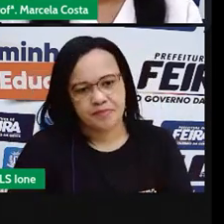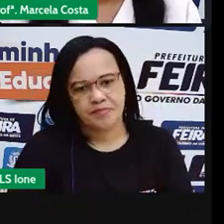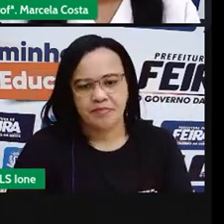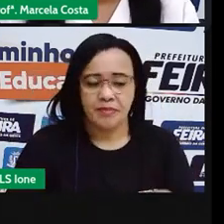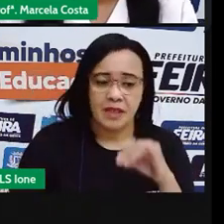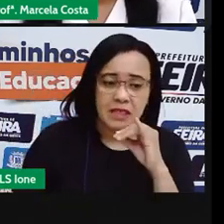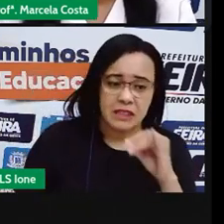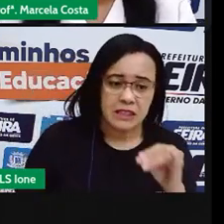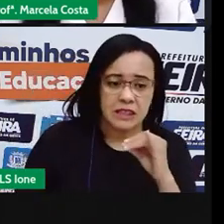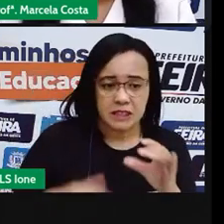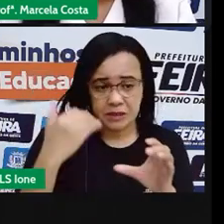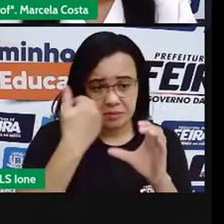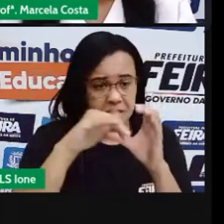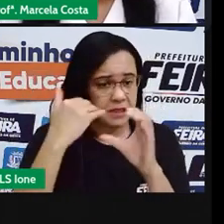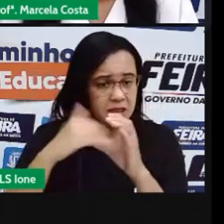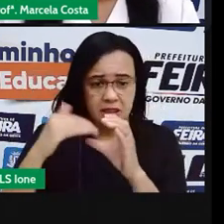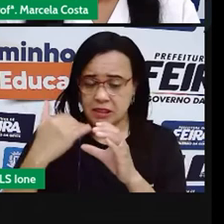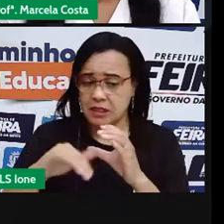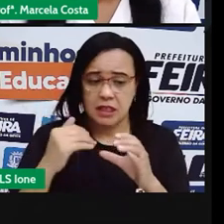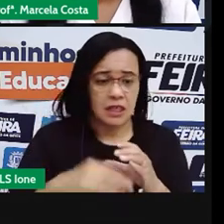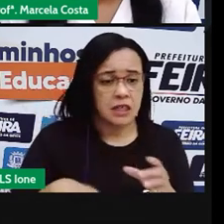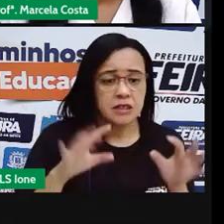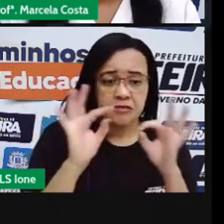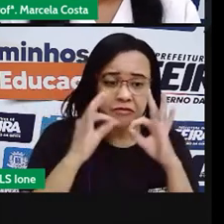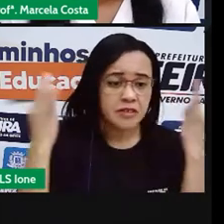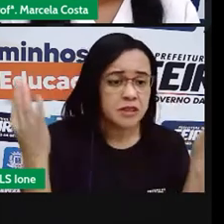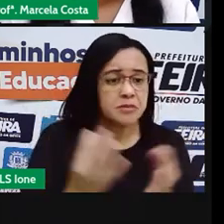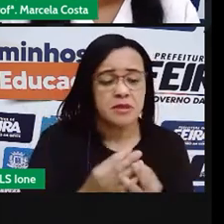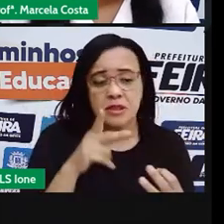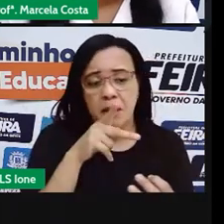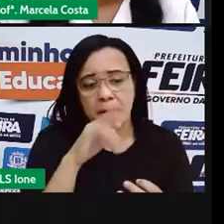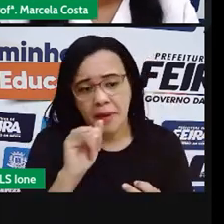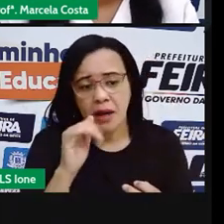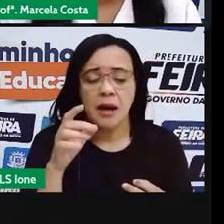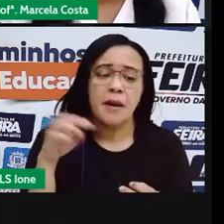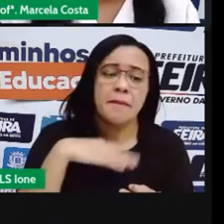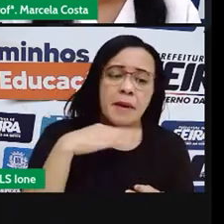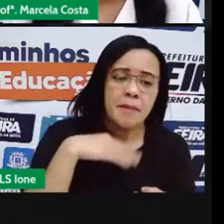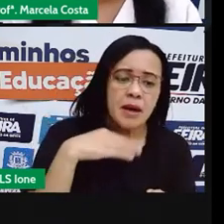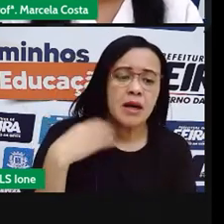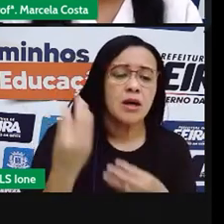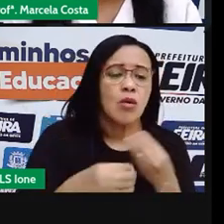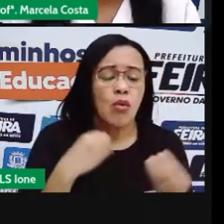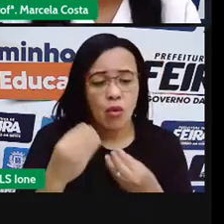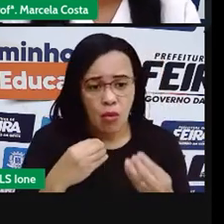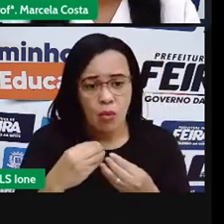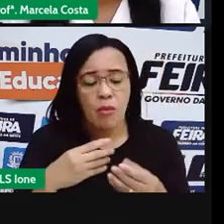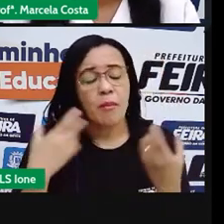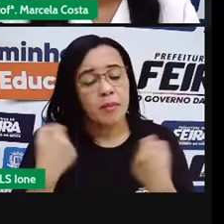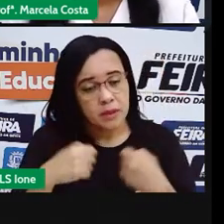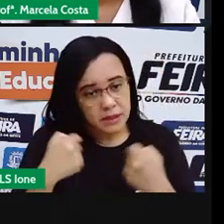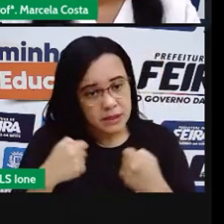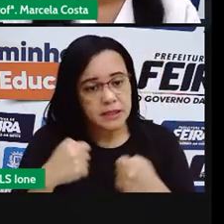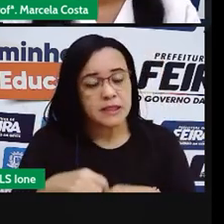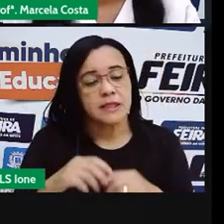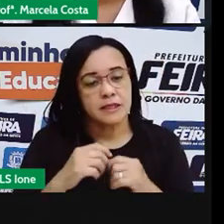recado ou não ouvido para os pais e é importante que você esteja atento para não perder nenhuma situação.